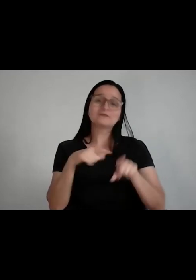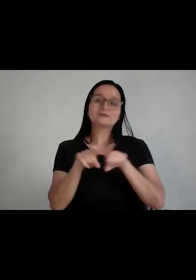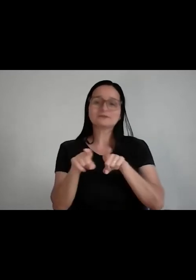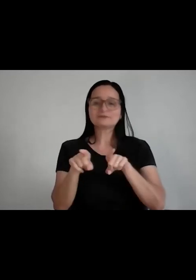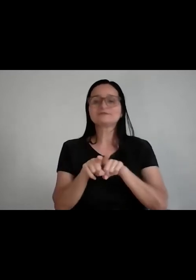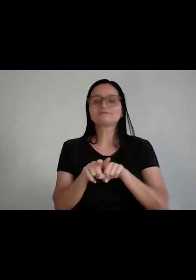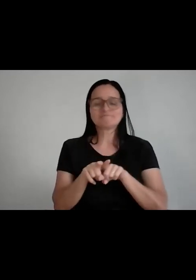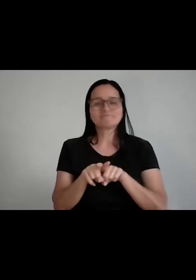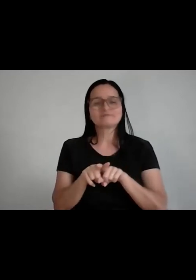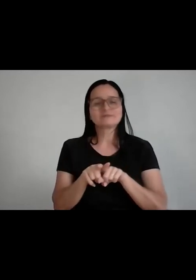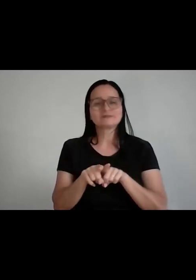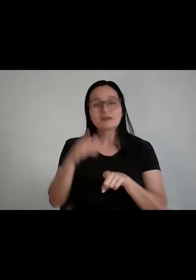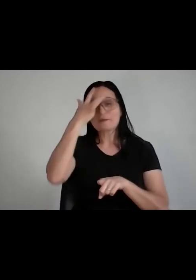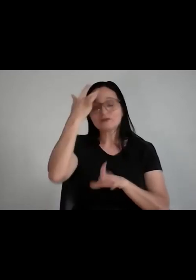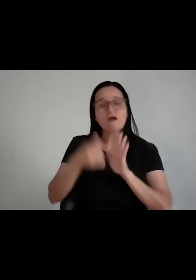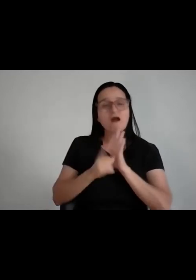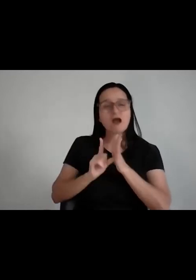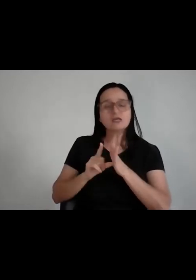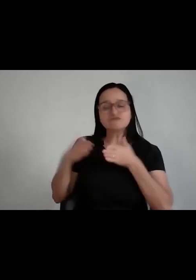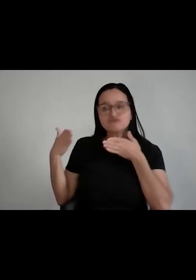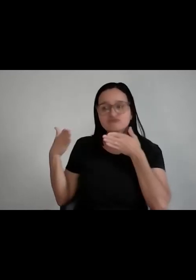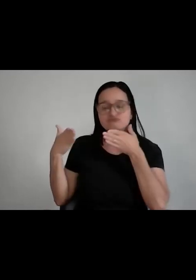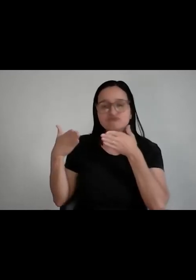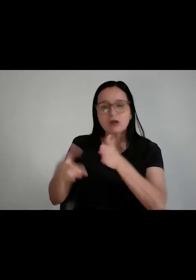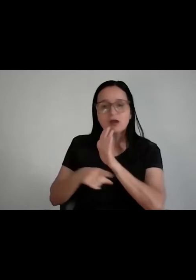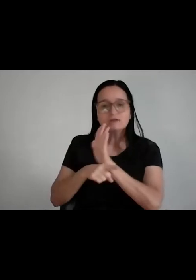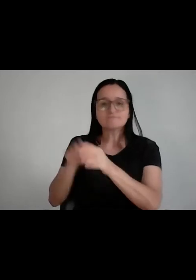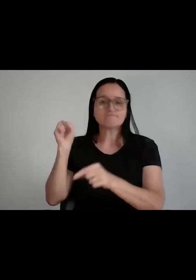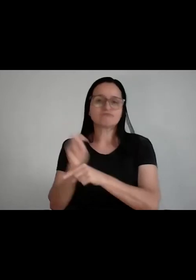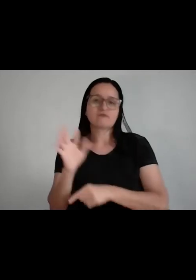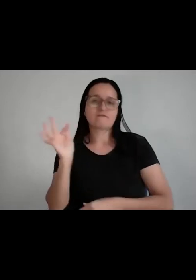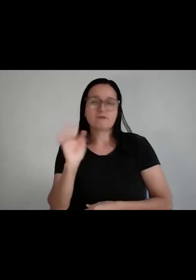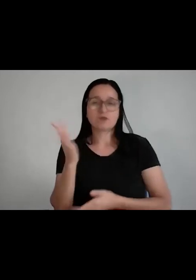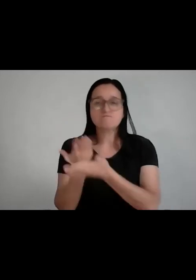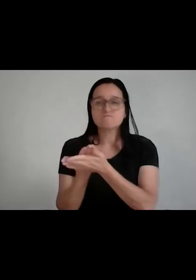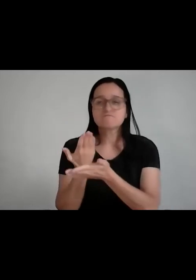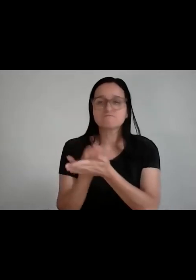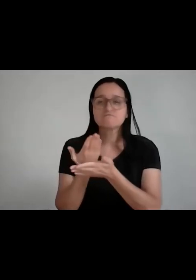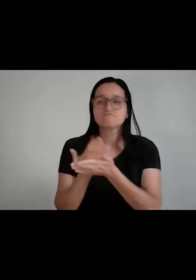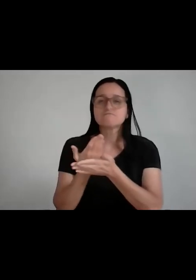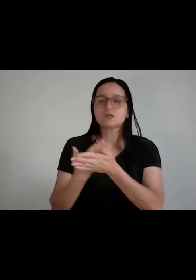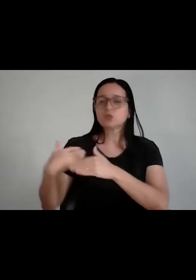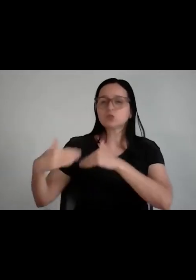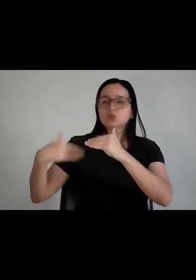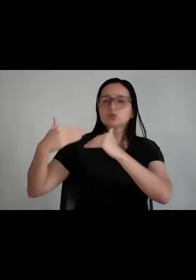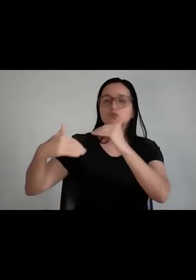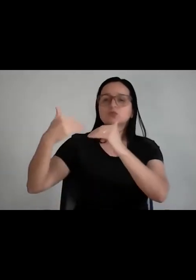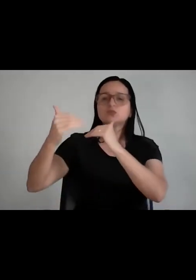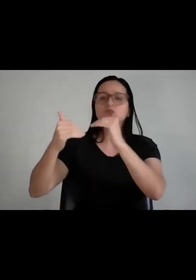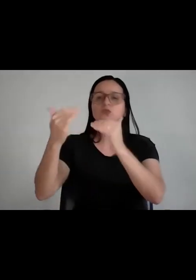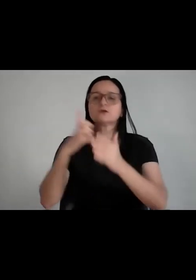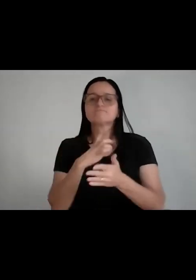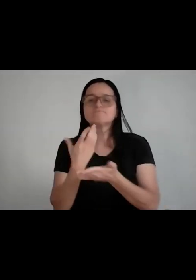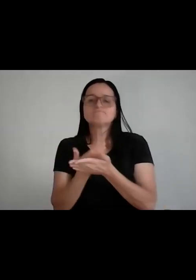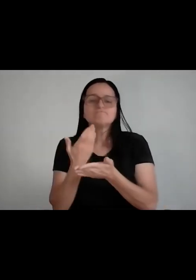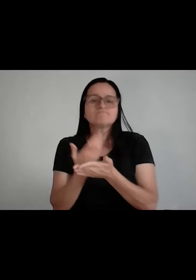Muita gente correu antes para você ter essa oportunidade de estar na faculdade, de estudar. Tenho certeza do esforço dos seus pais, dos seus avós, dos